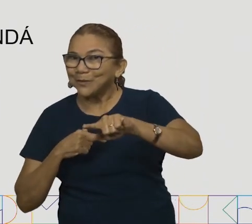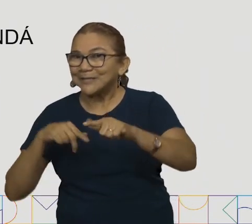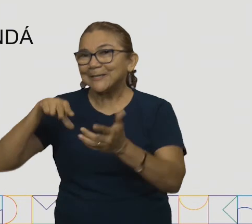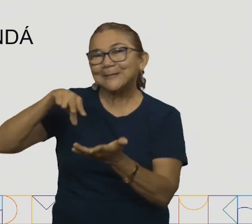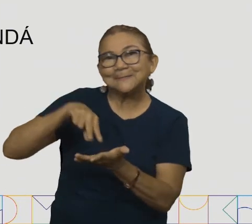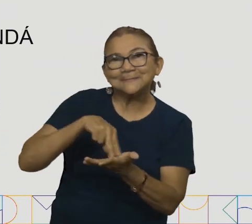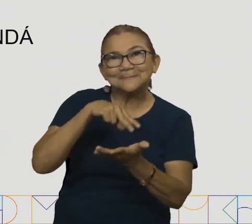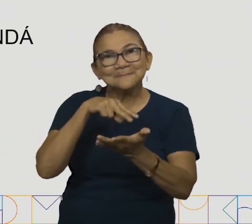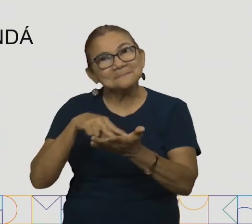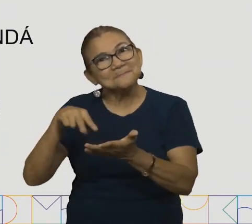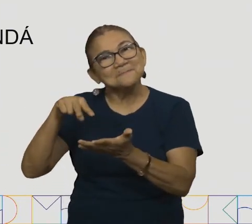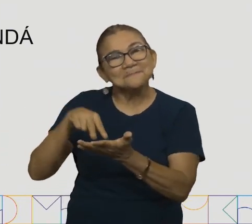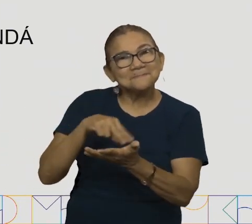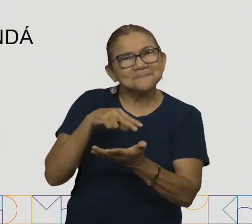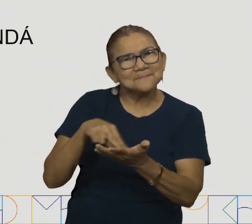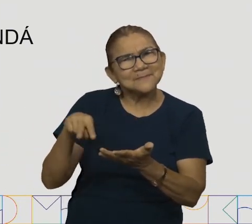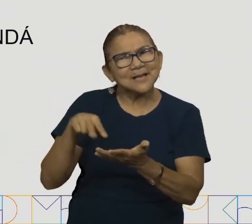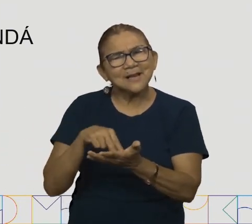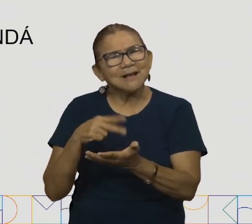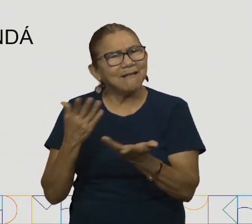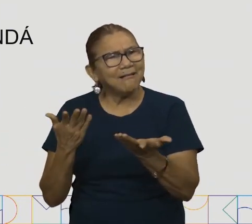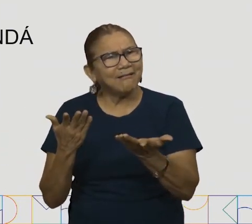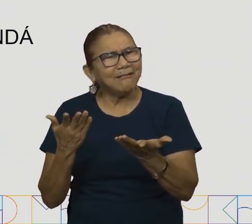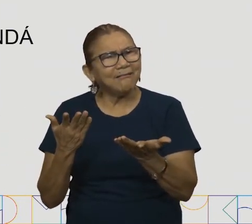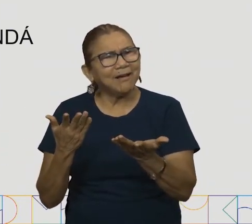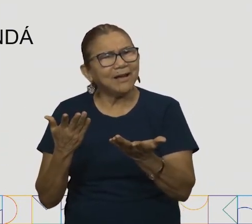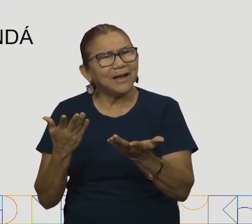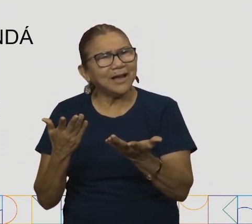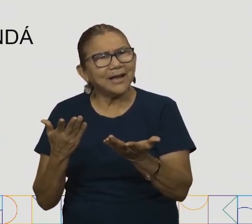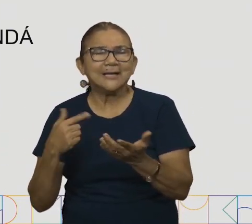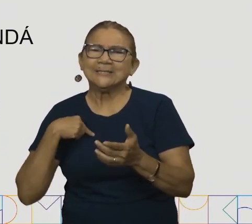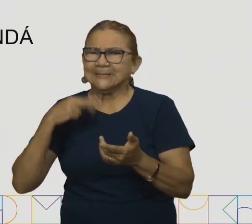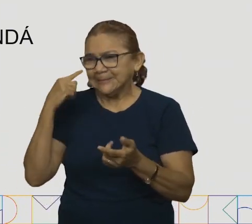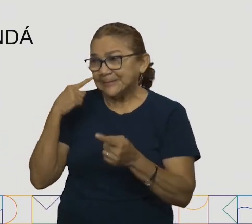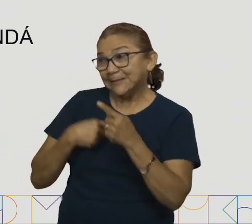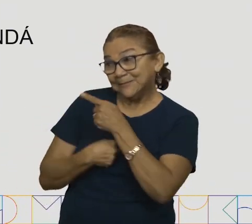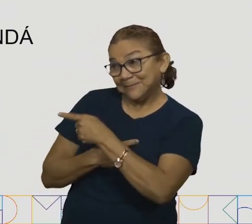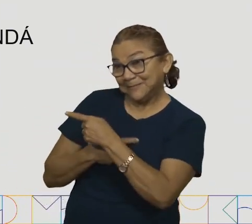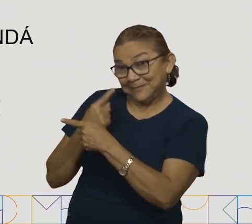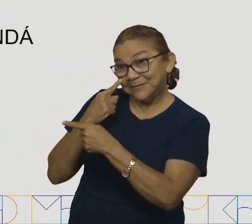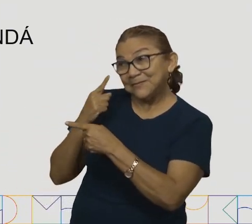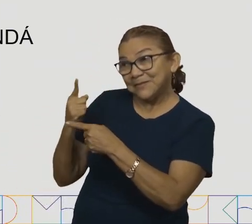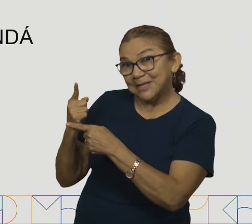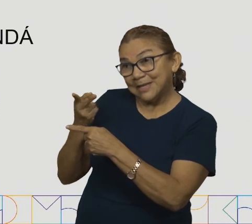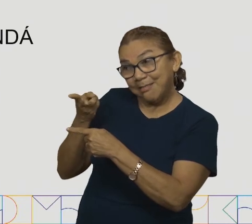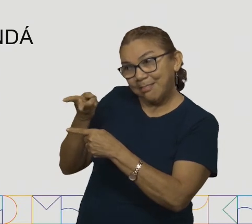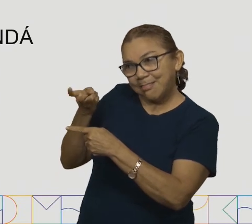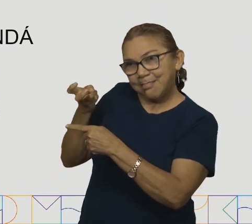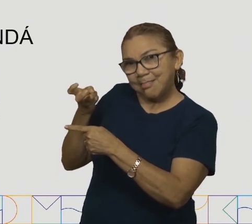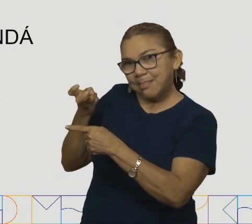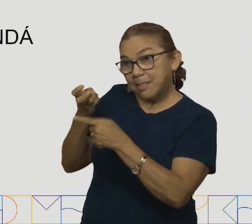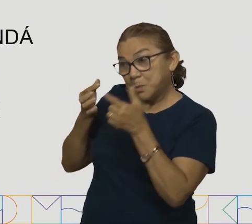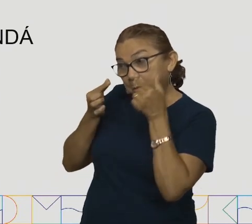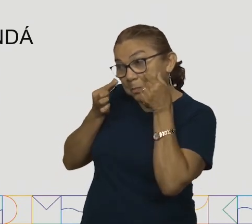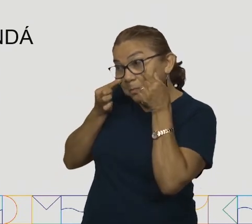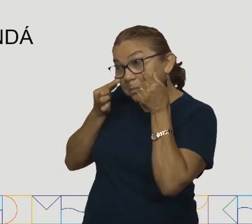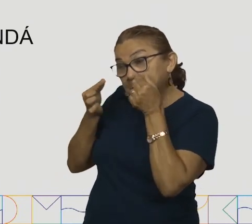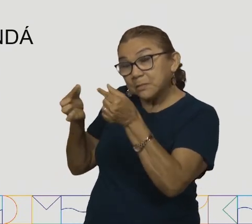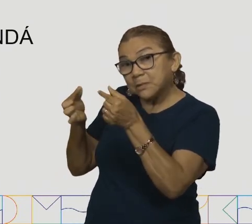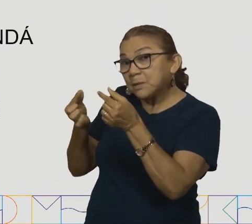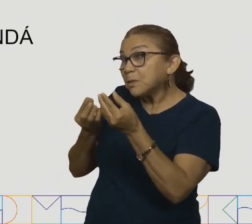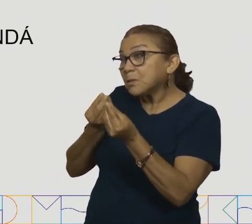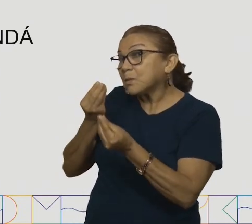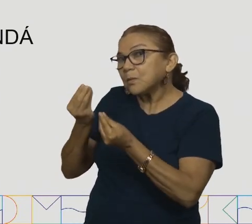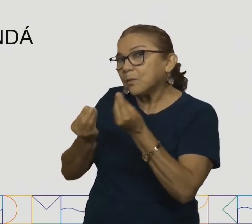esquindolalá. Será que esquindolalá é tindolalá? Fiquem bem atentos. Agora, vamos ver a